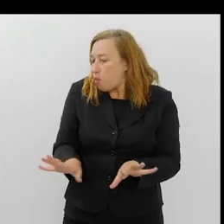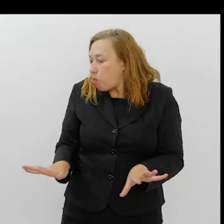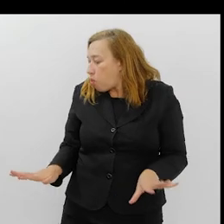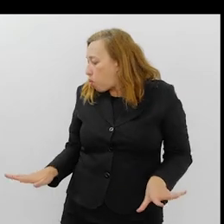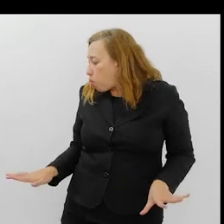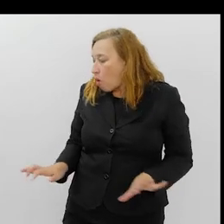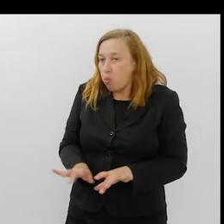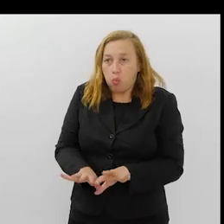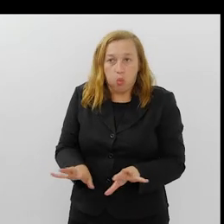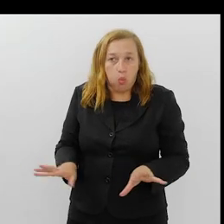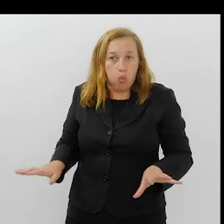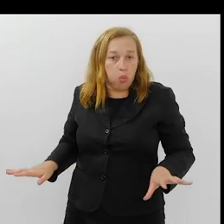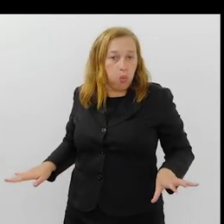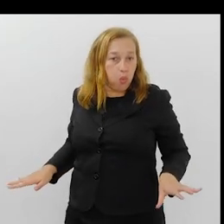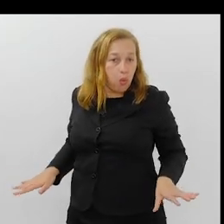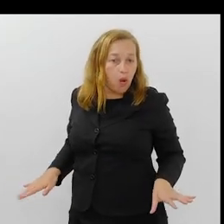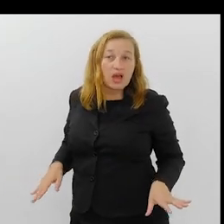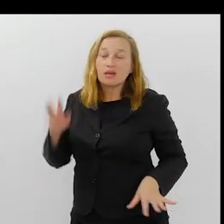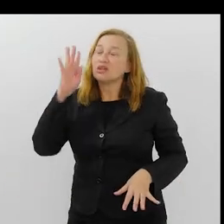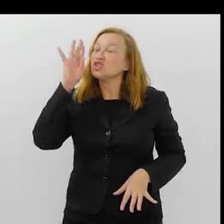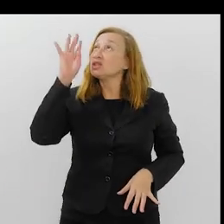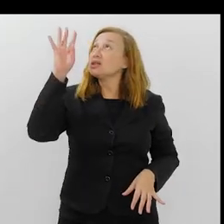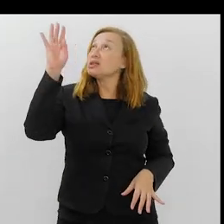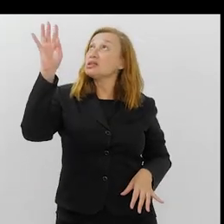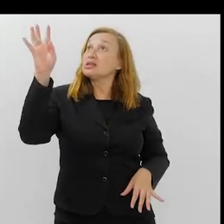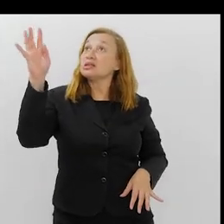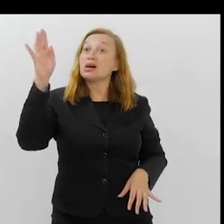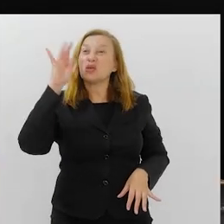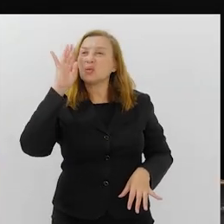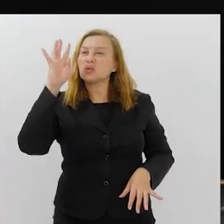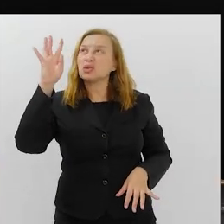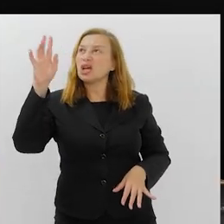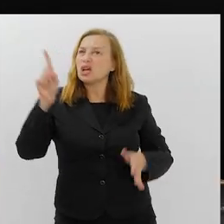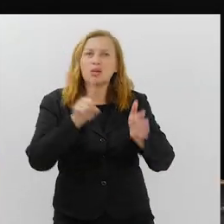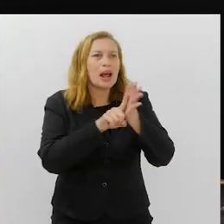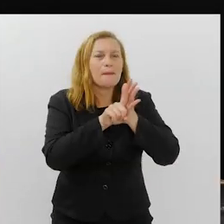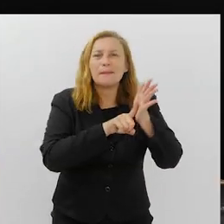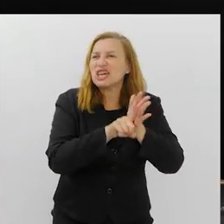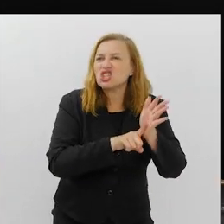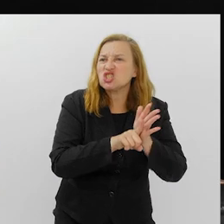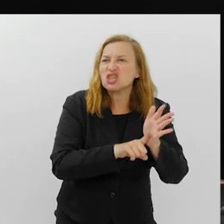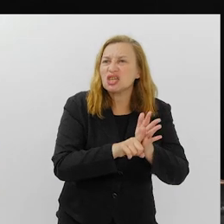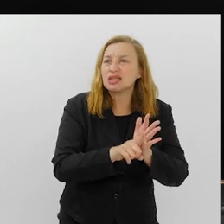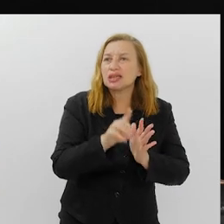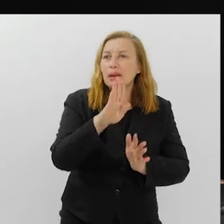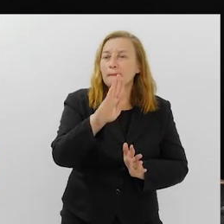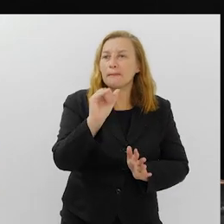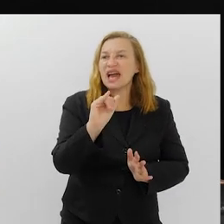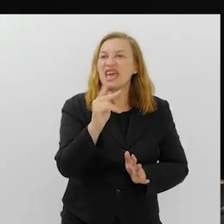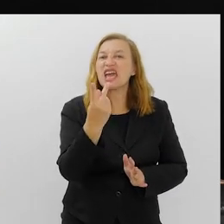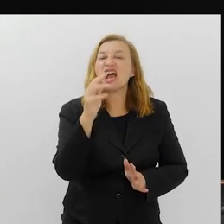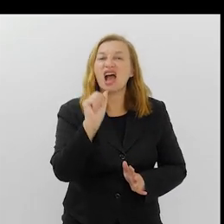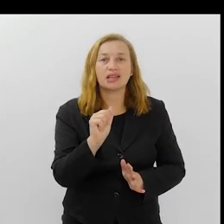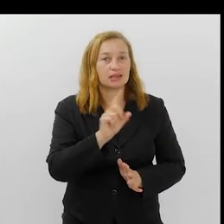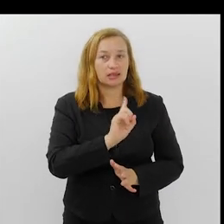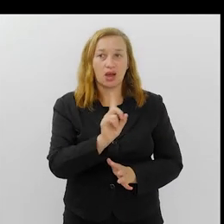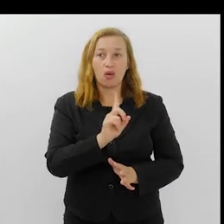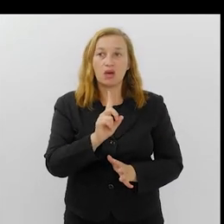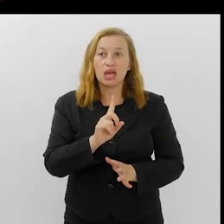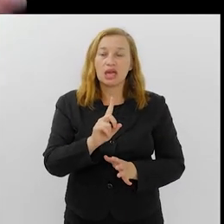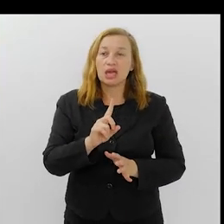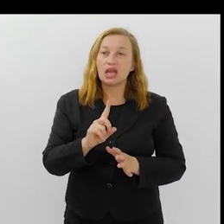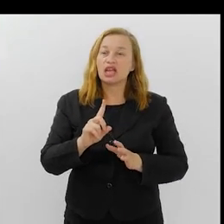fazia era uma baiana que ele foi acumulando na cabeça dele. Não era uma pesquisa de baiana que ele fazia. Então, ele